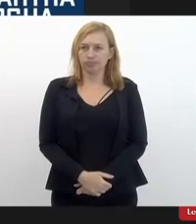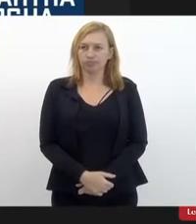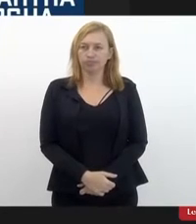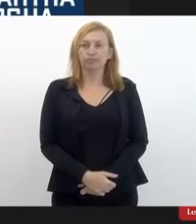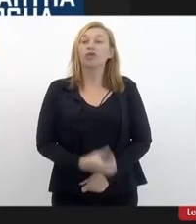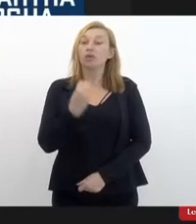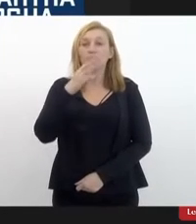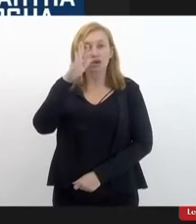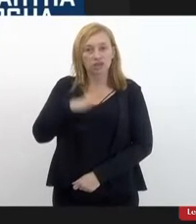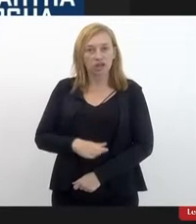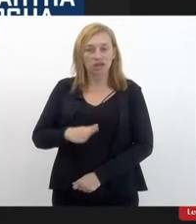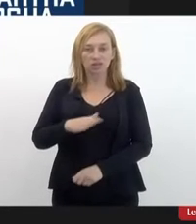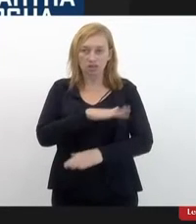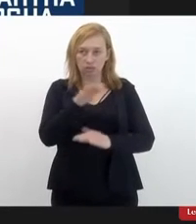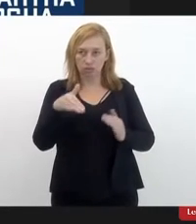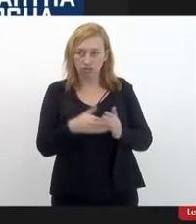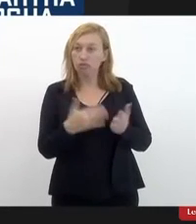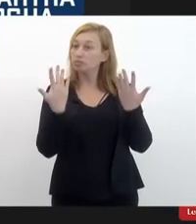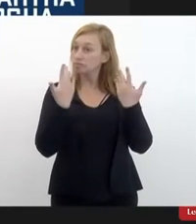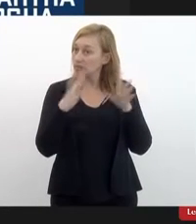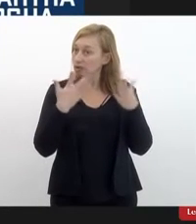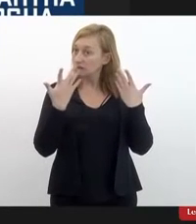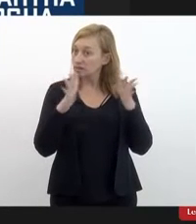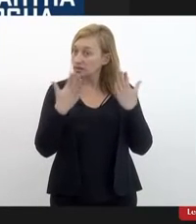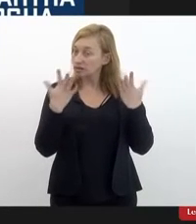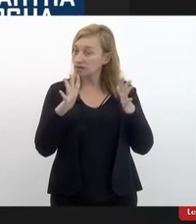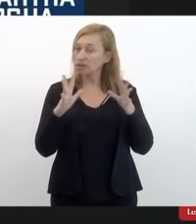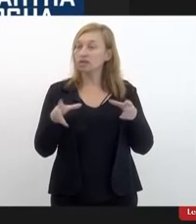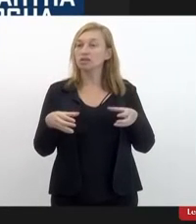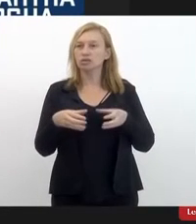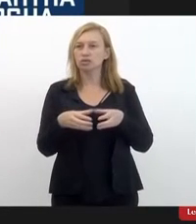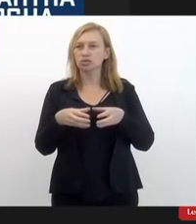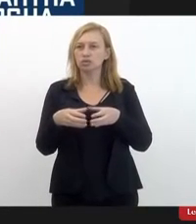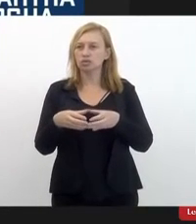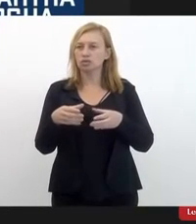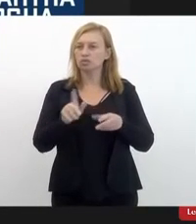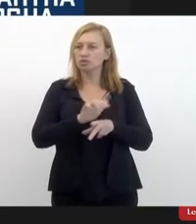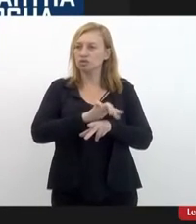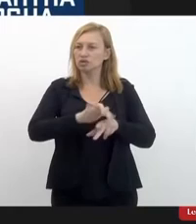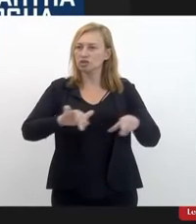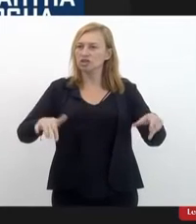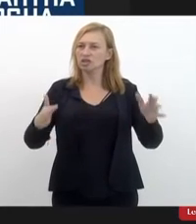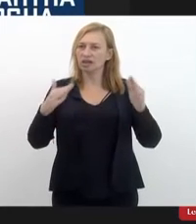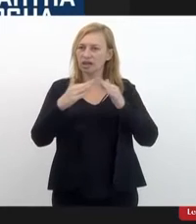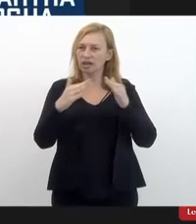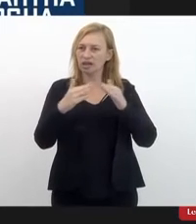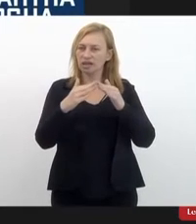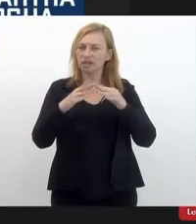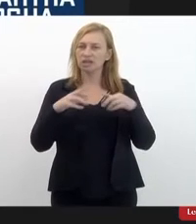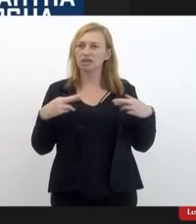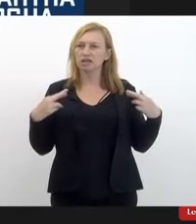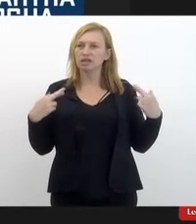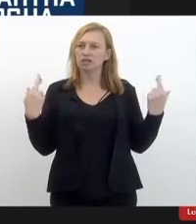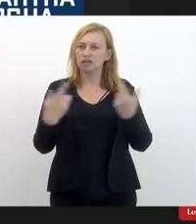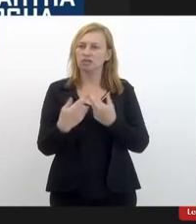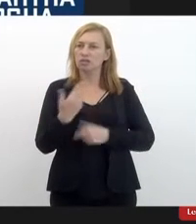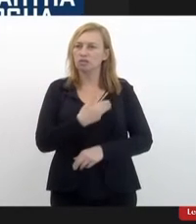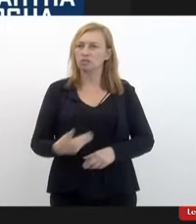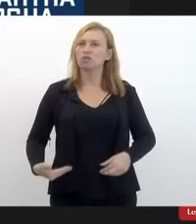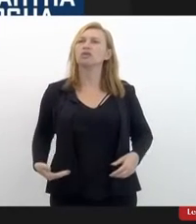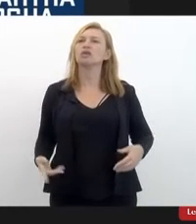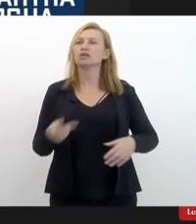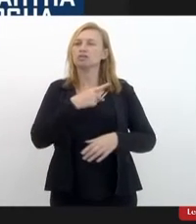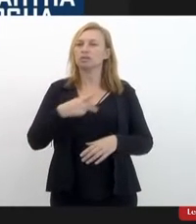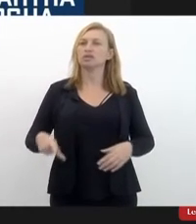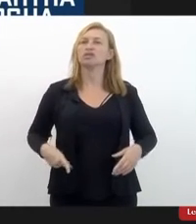Boa tarde a todos, parabéns às comissões em casa que postaram essa audiência na presidência